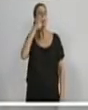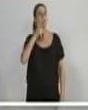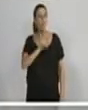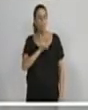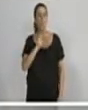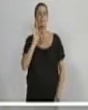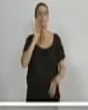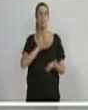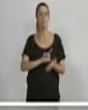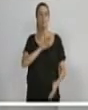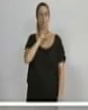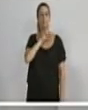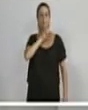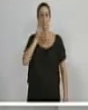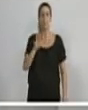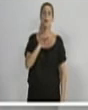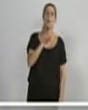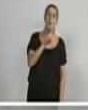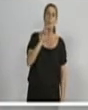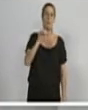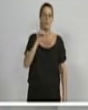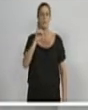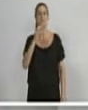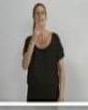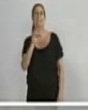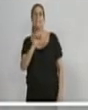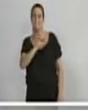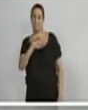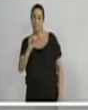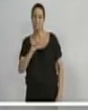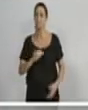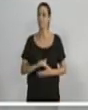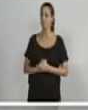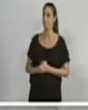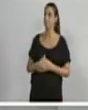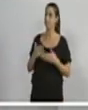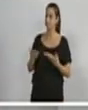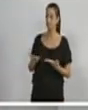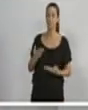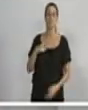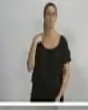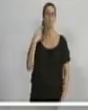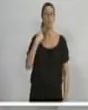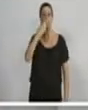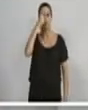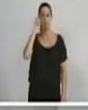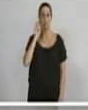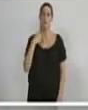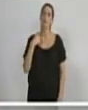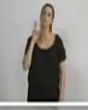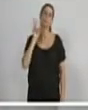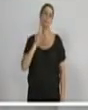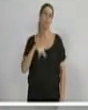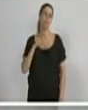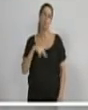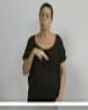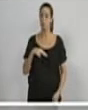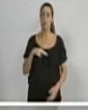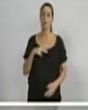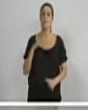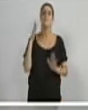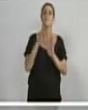líder do governo, e concedo mais um minuto e meio da presidência. Obrigado. Vereador Jefferson, eu nunca me furtei o debate.